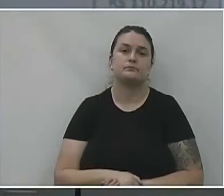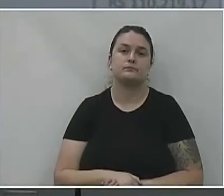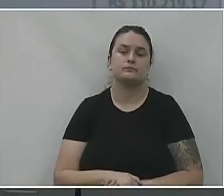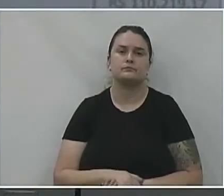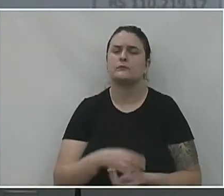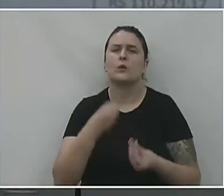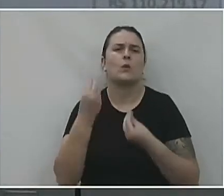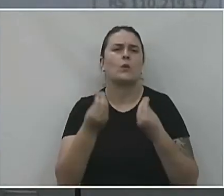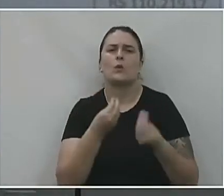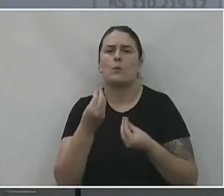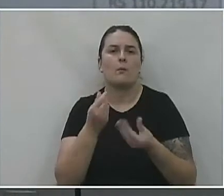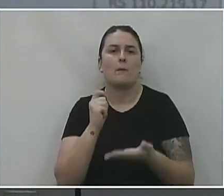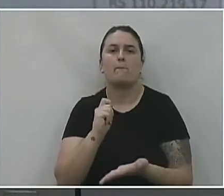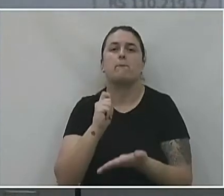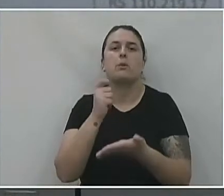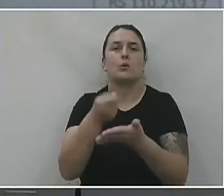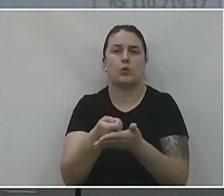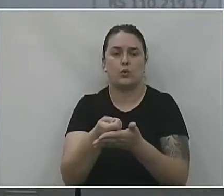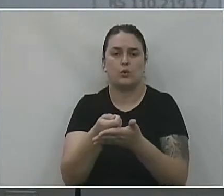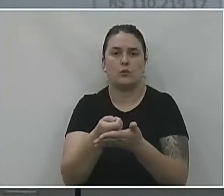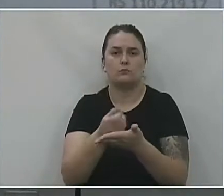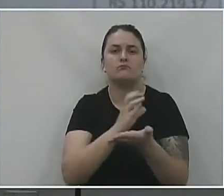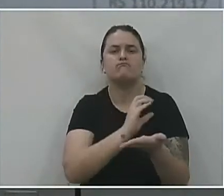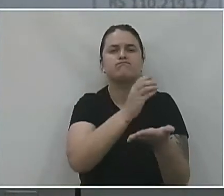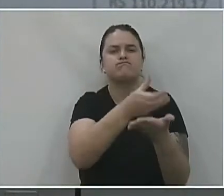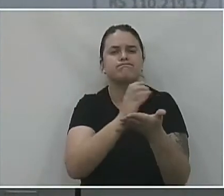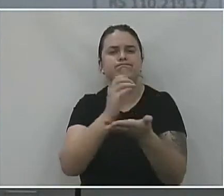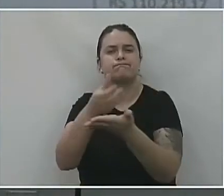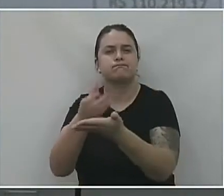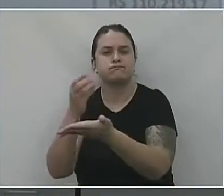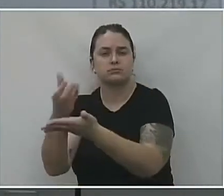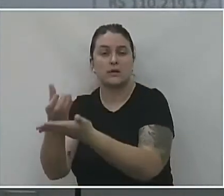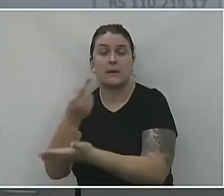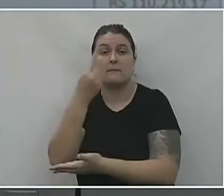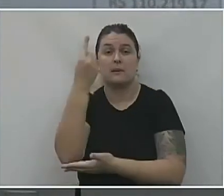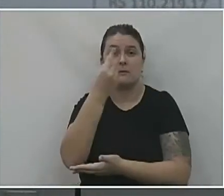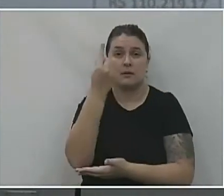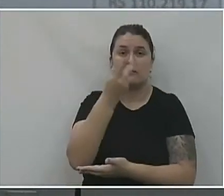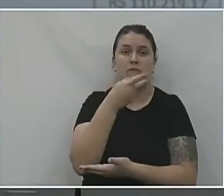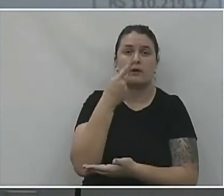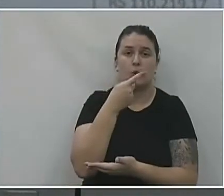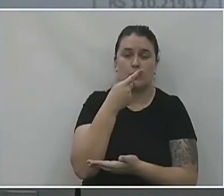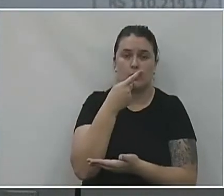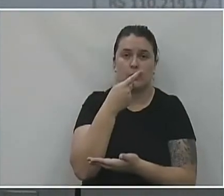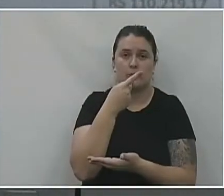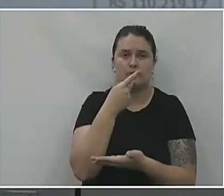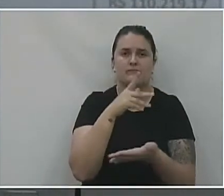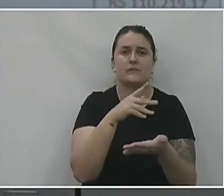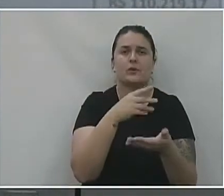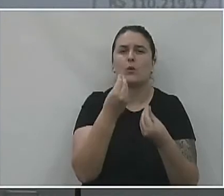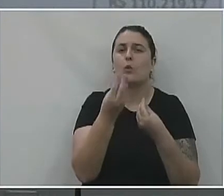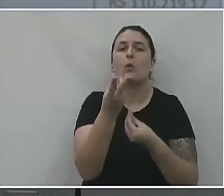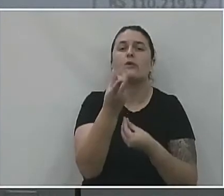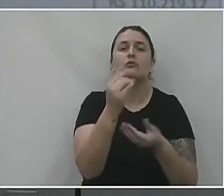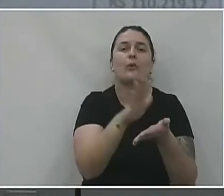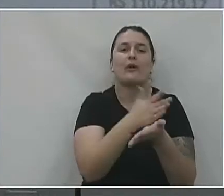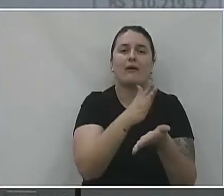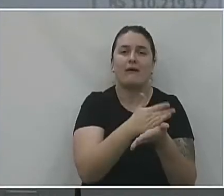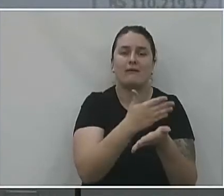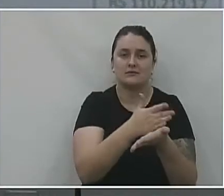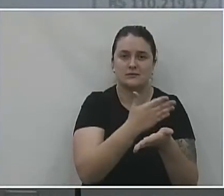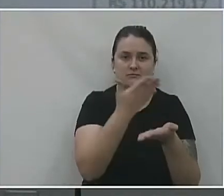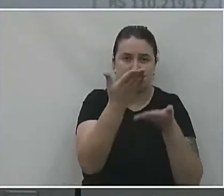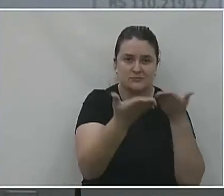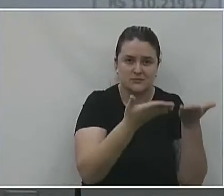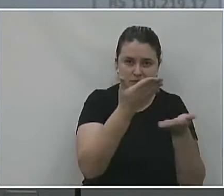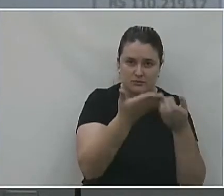Como é que foi pago esses investimentos? Então, primeiro, eu vou falar do custeio da atenção básica. Aqui nós